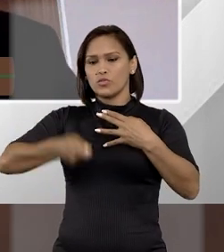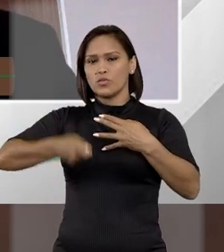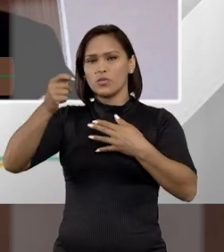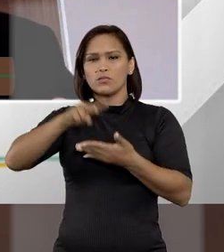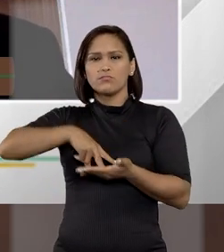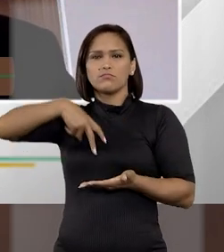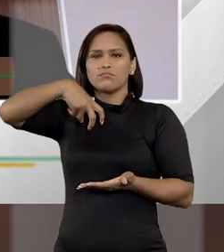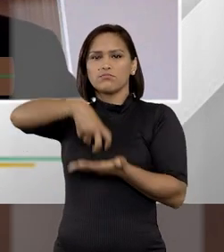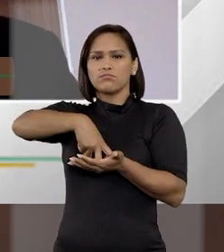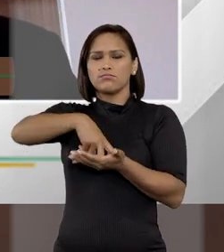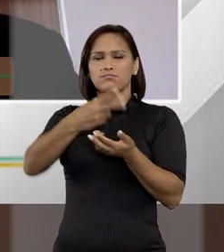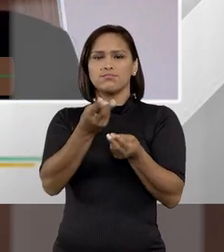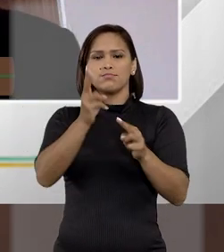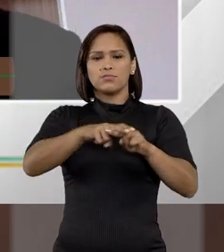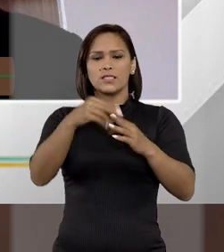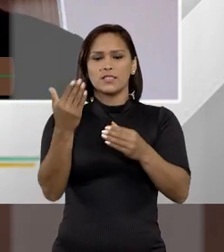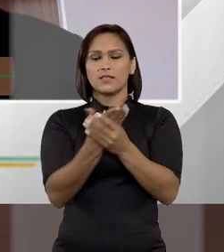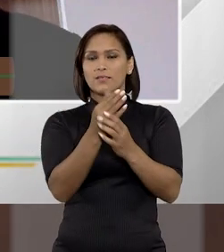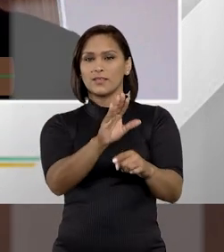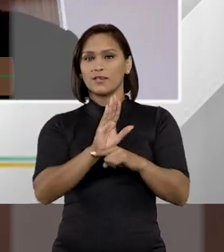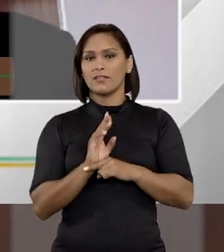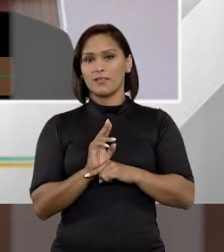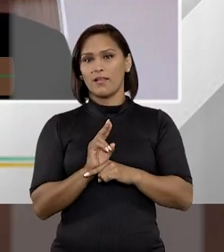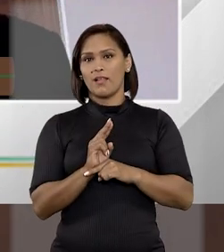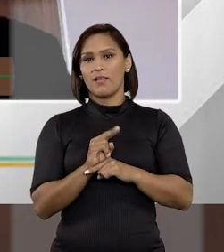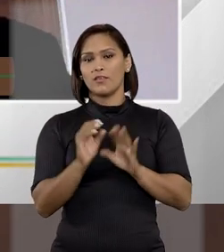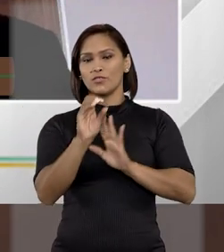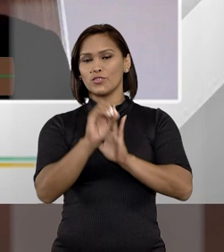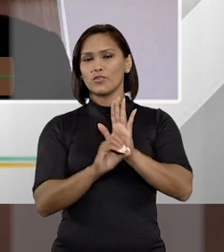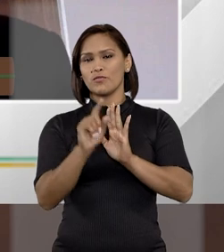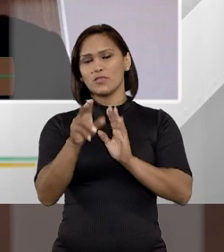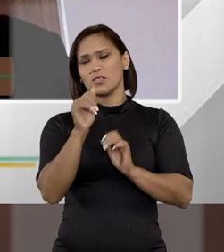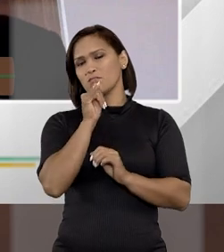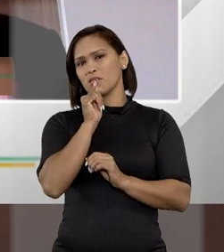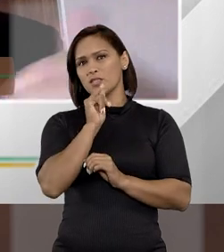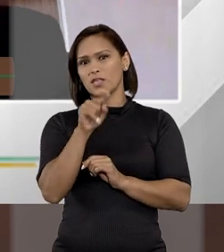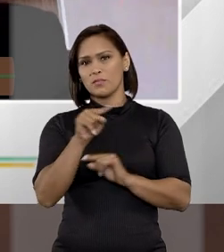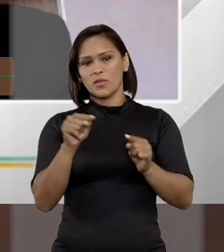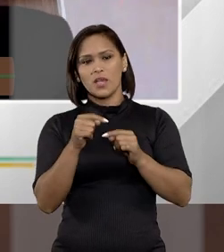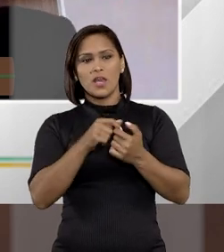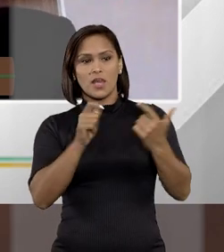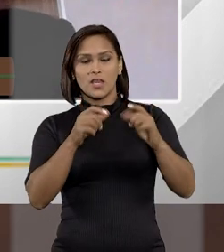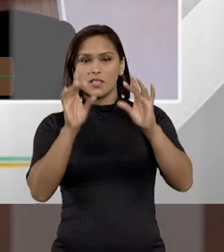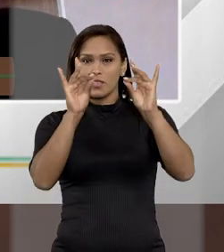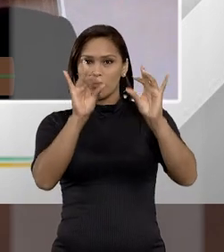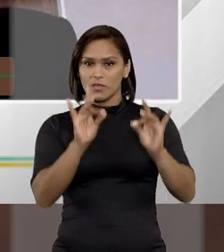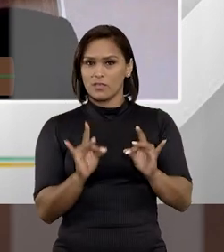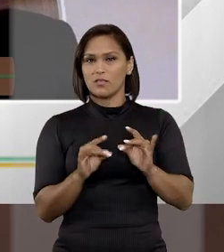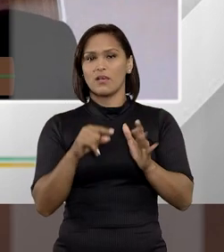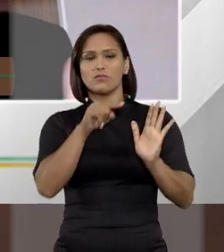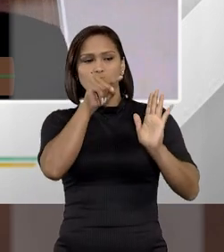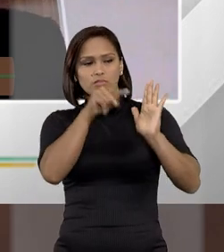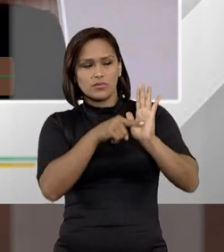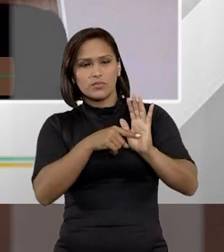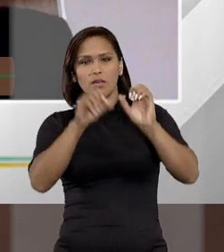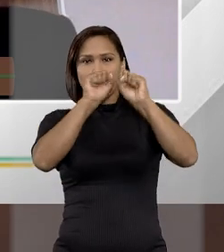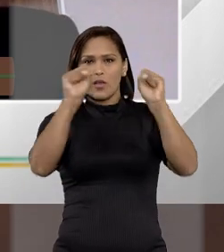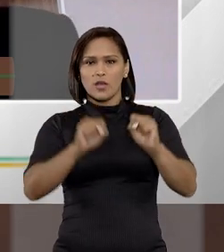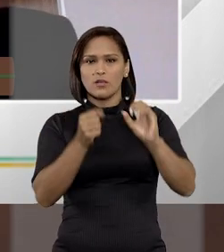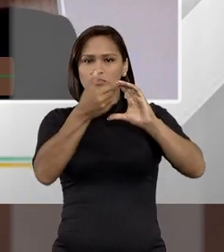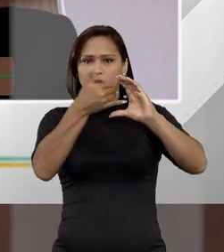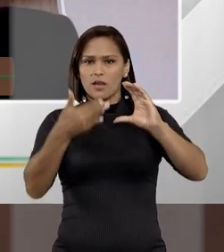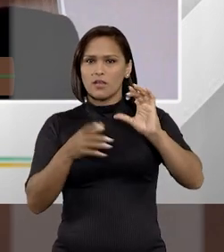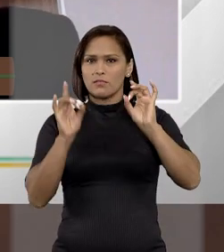juiz de decretar uma prisão cautelar de ofício. Então, acho que esse que é o grande detalhe do sistema acusatório com as suas